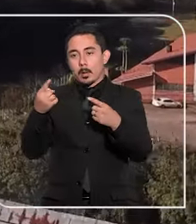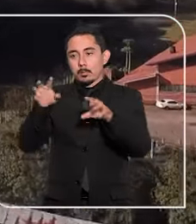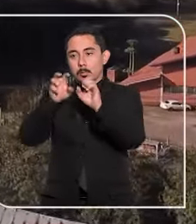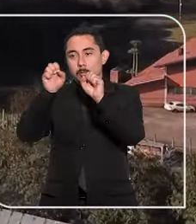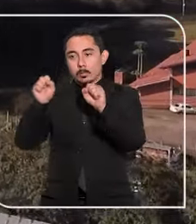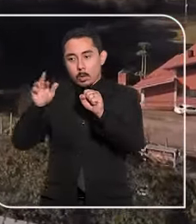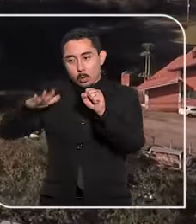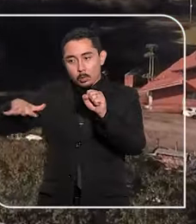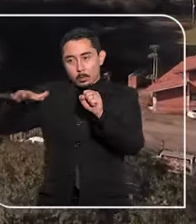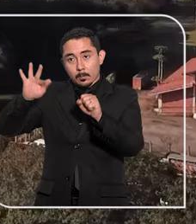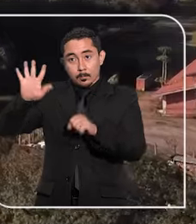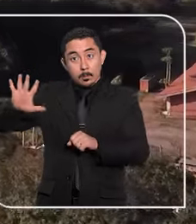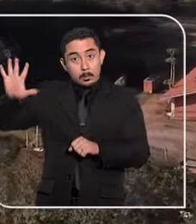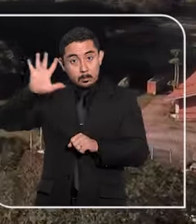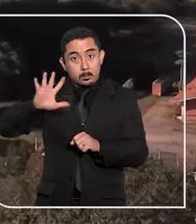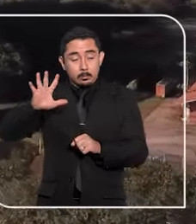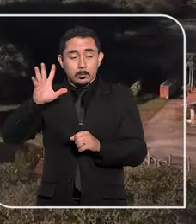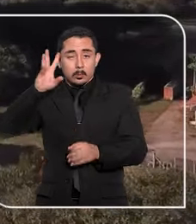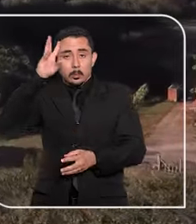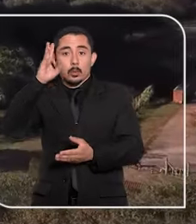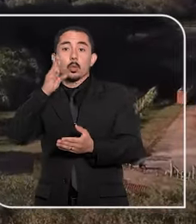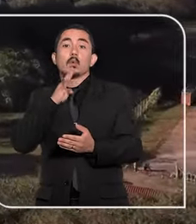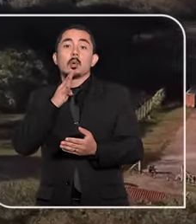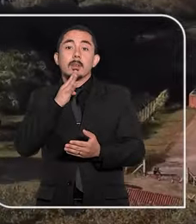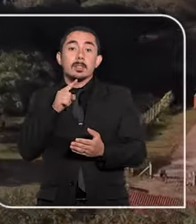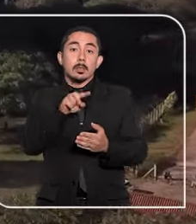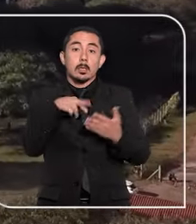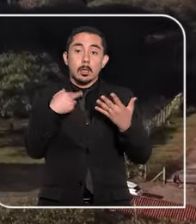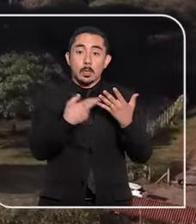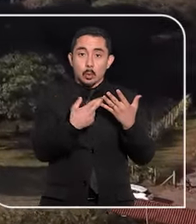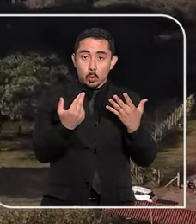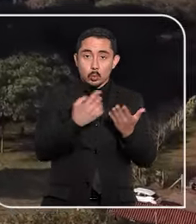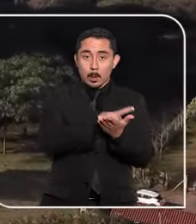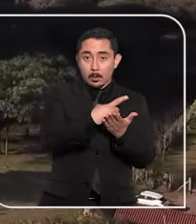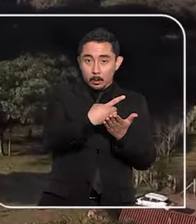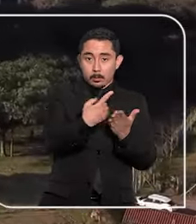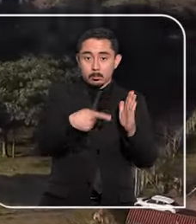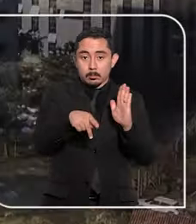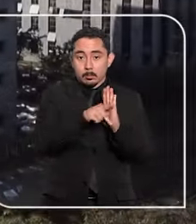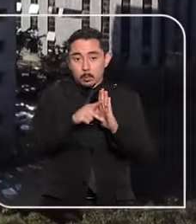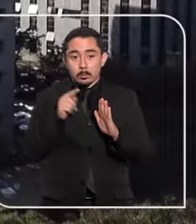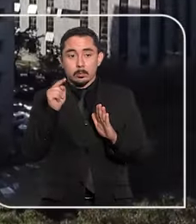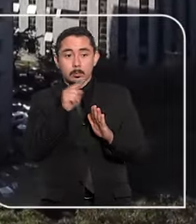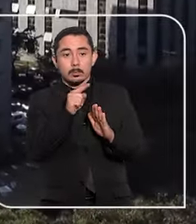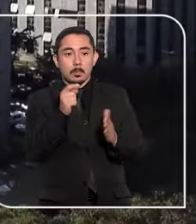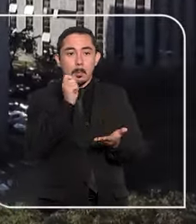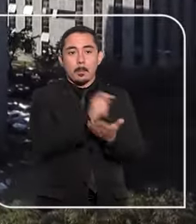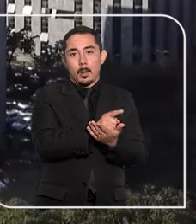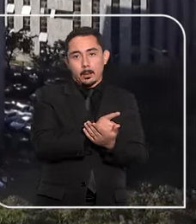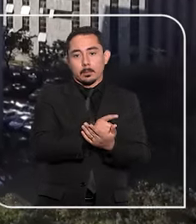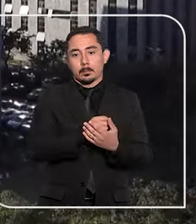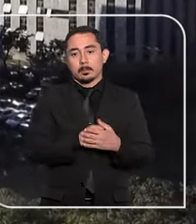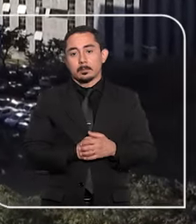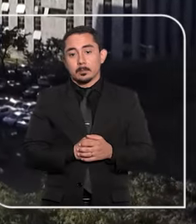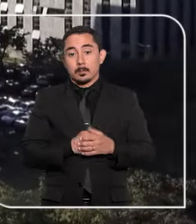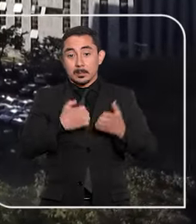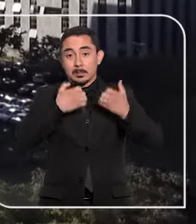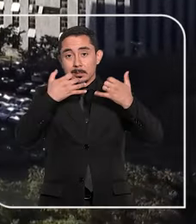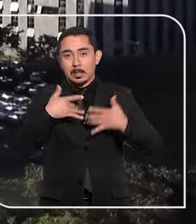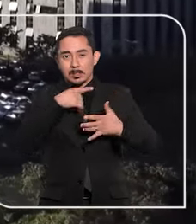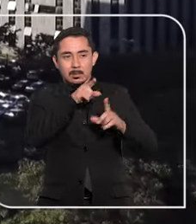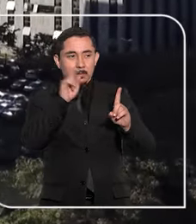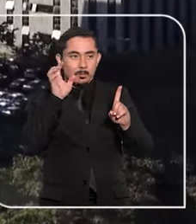Regional Federal da 4ª Região deu provimento ao recurso de apelação para enquadrar o pagamento como salário maternidade,